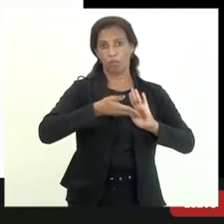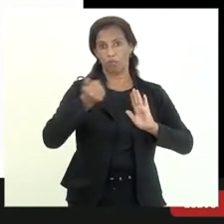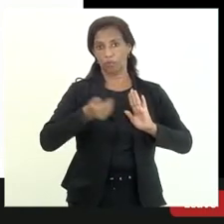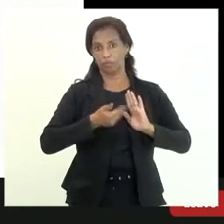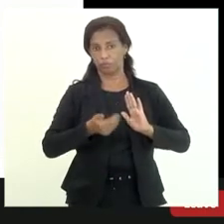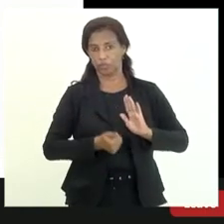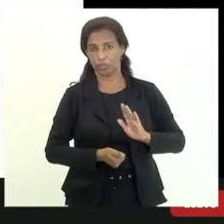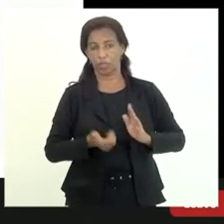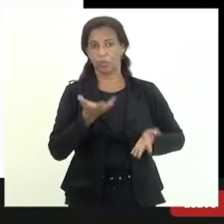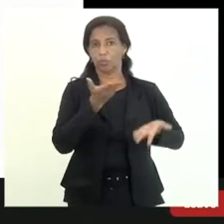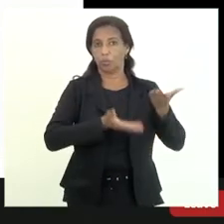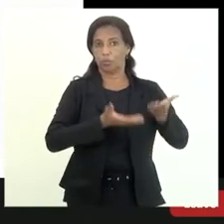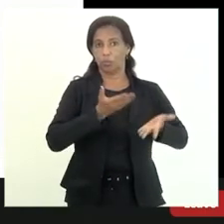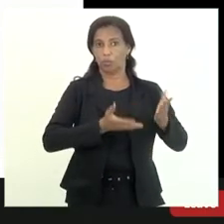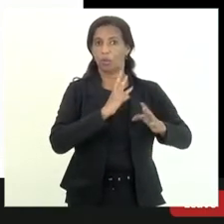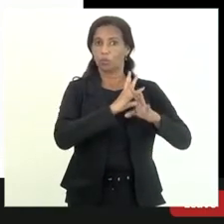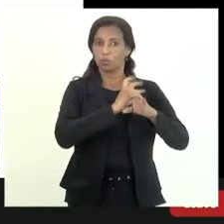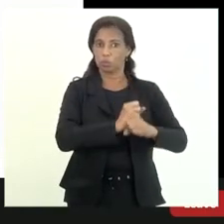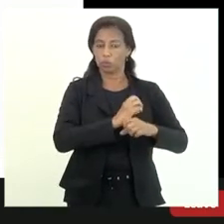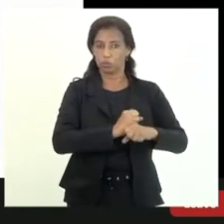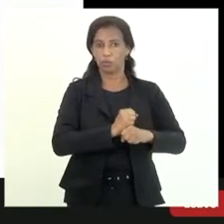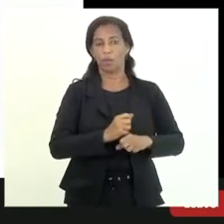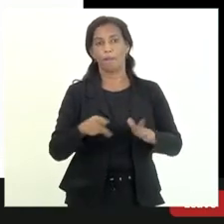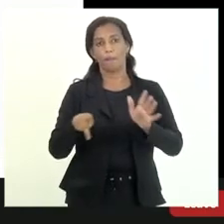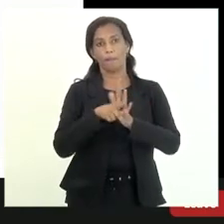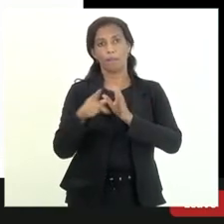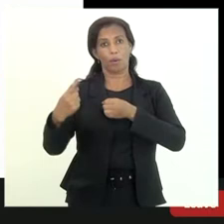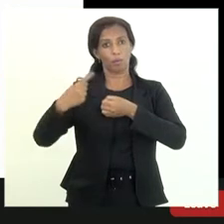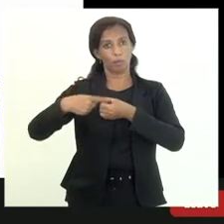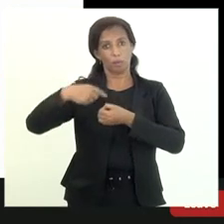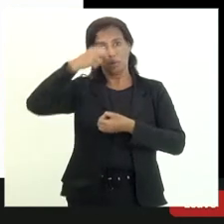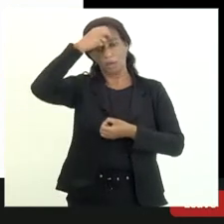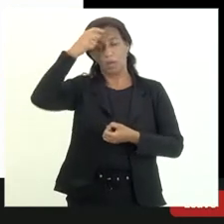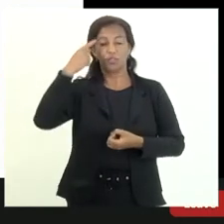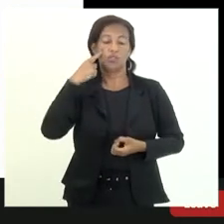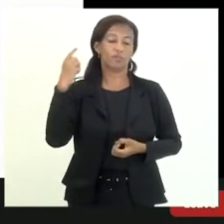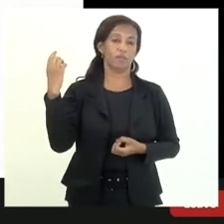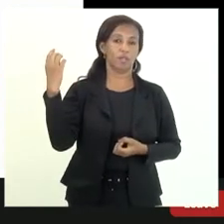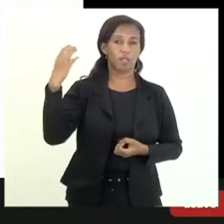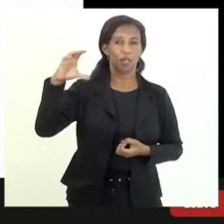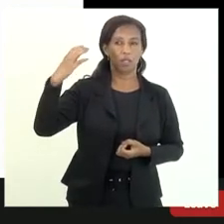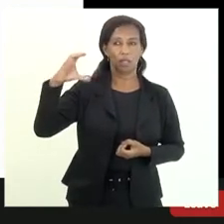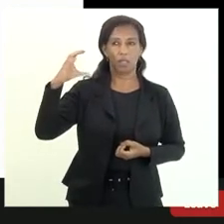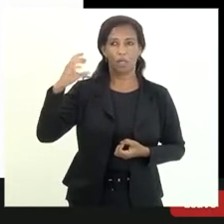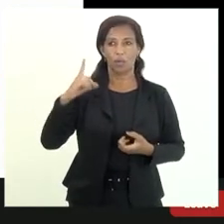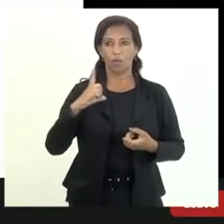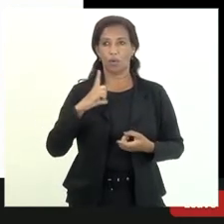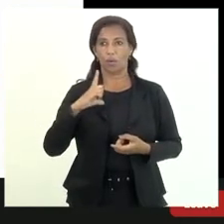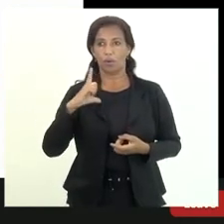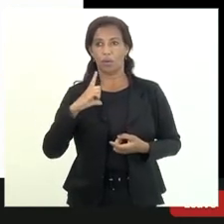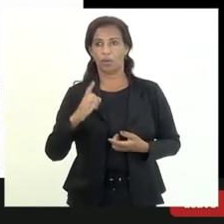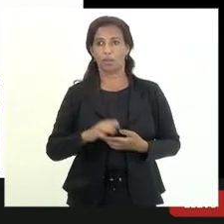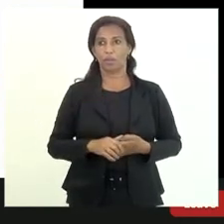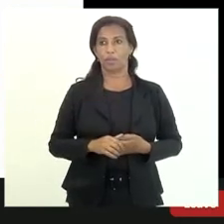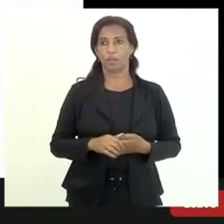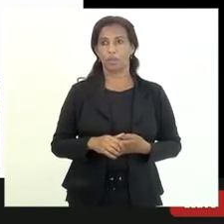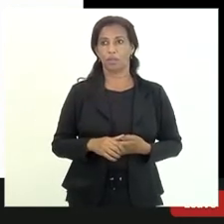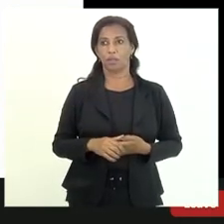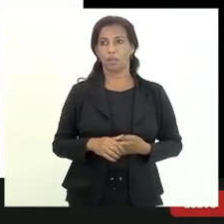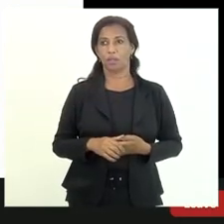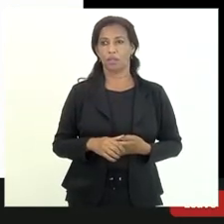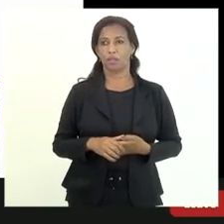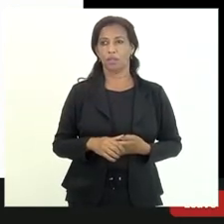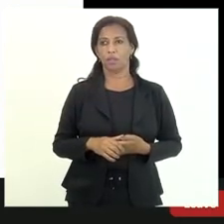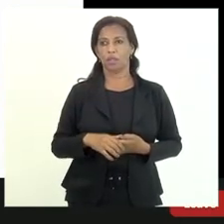balanço e dos demonstrativos contábeis desse município a gente vê que Niterói tem algo em torno de 1,20 Campos chega a 3,90